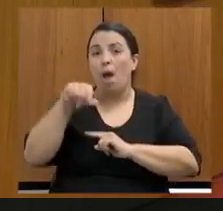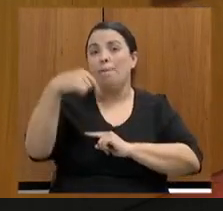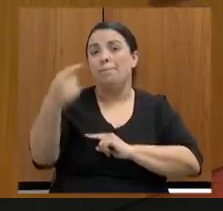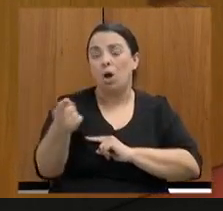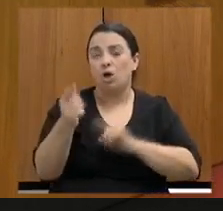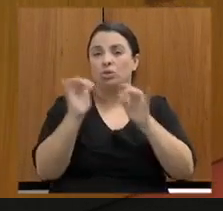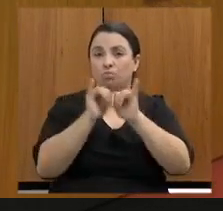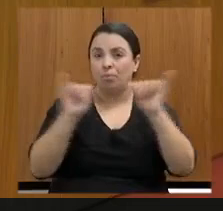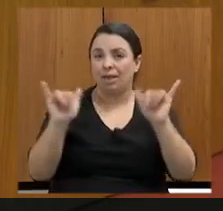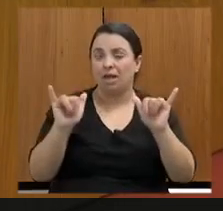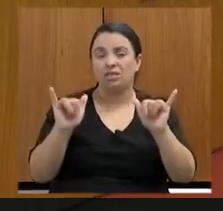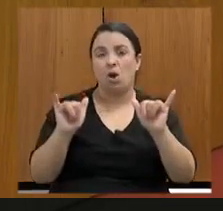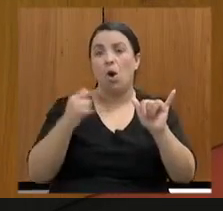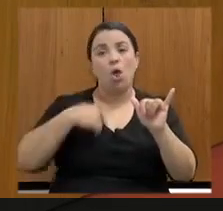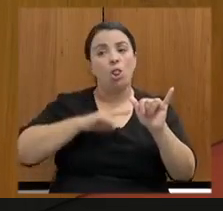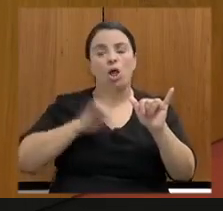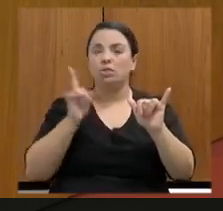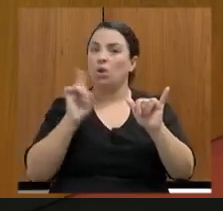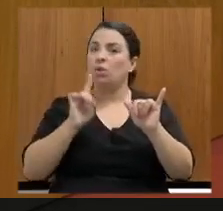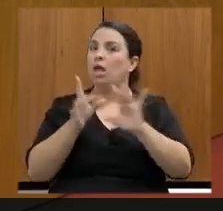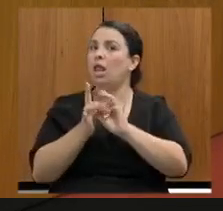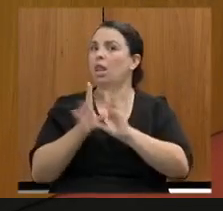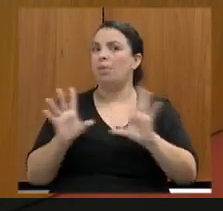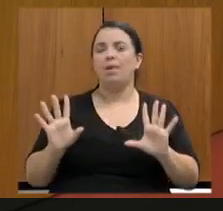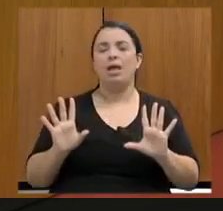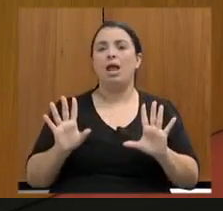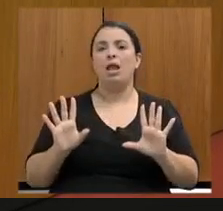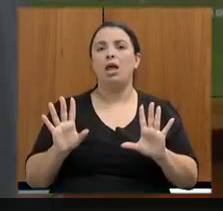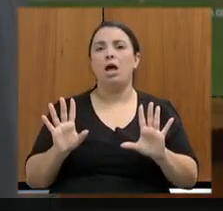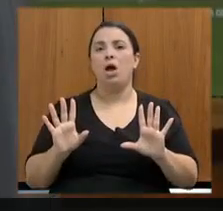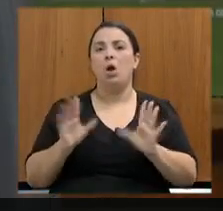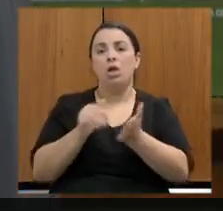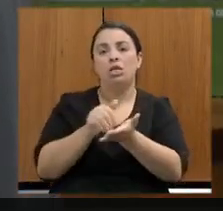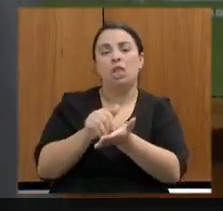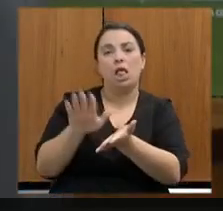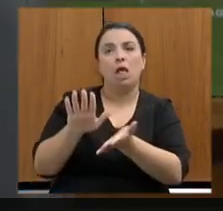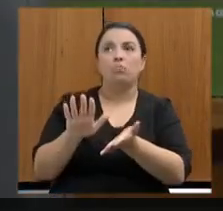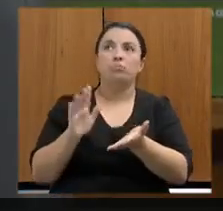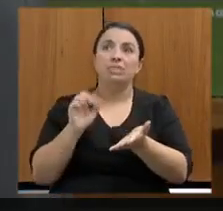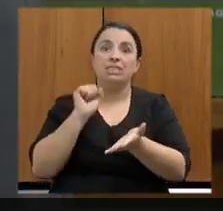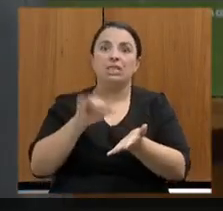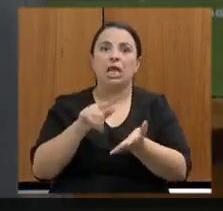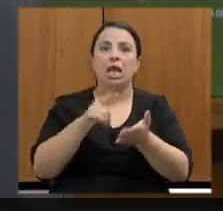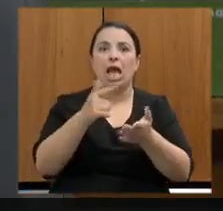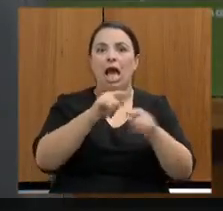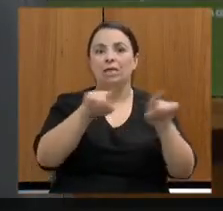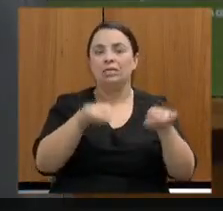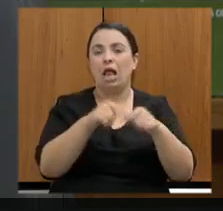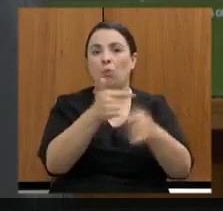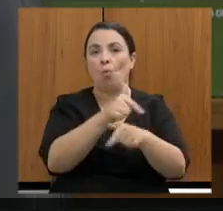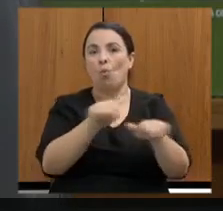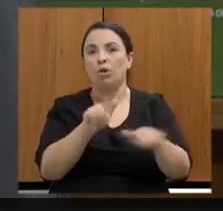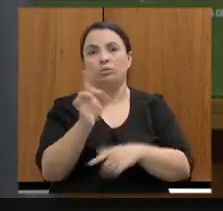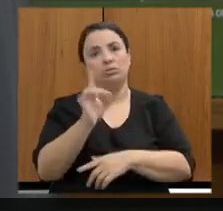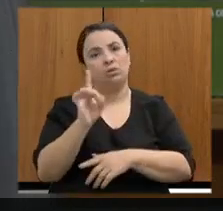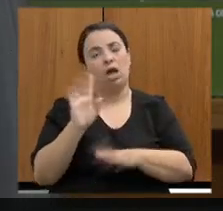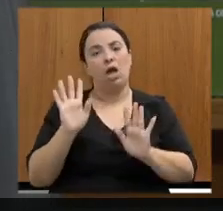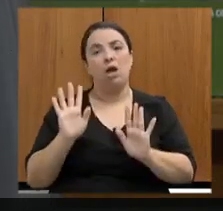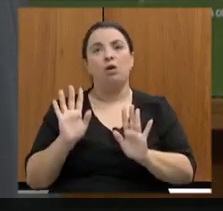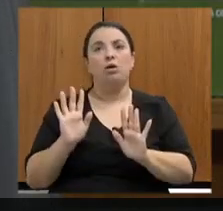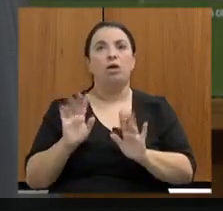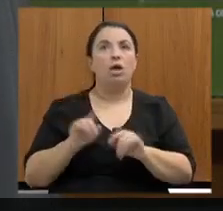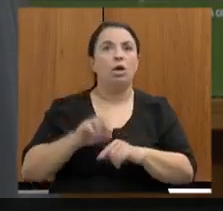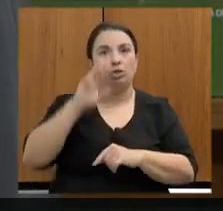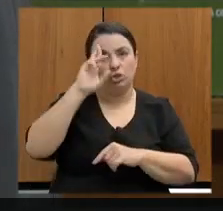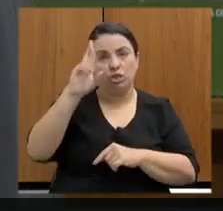acórdão, não temos liberado nenhum professor que ameace esvaziamento de salas de aula. Em relação à disjunção de diretores de